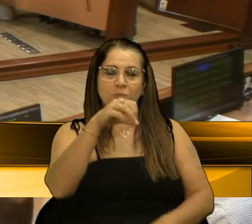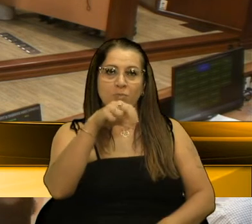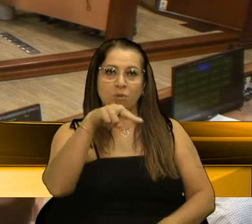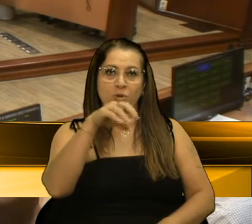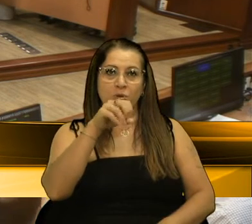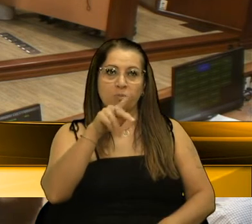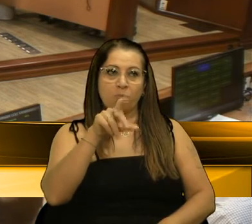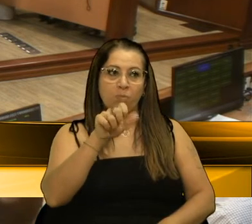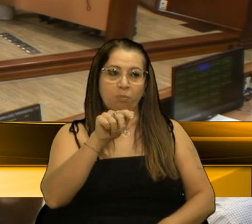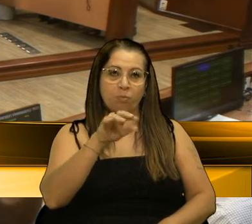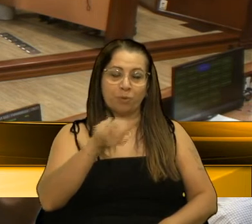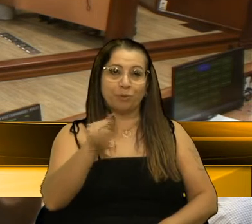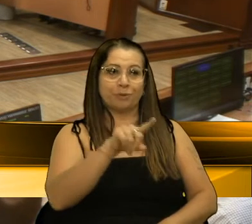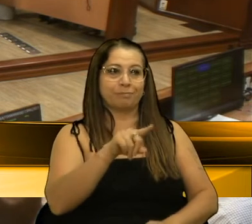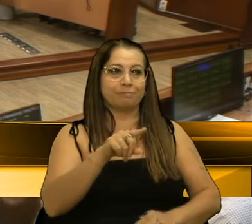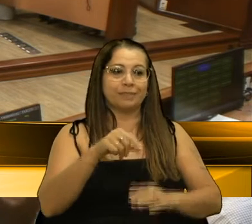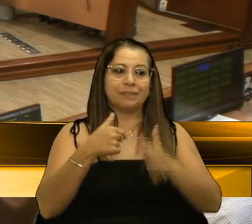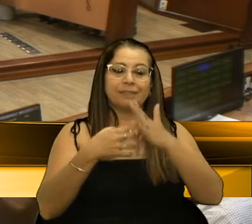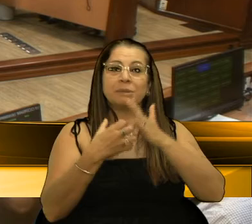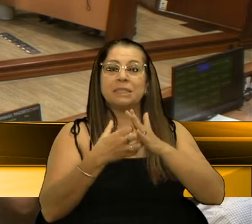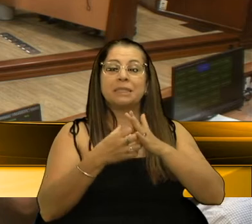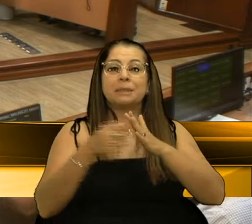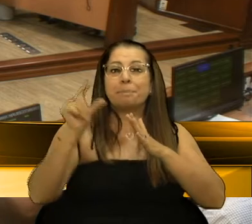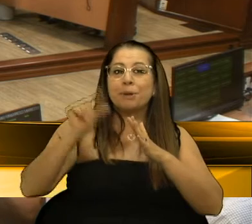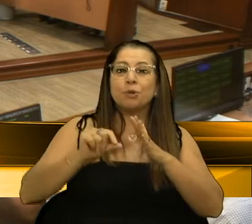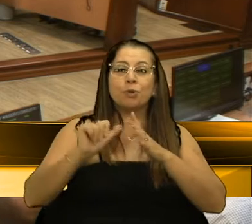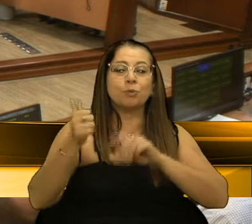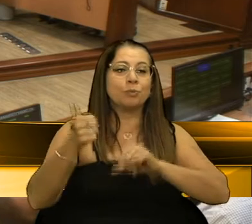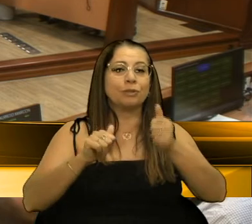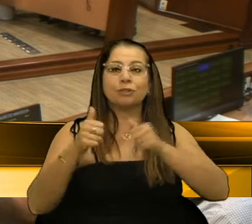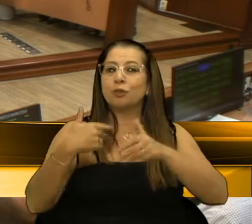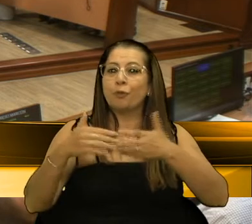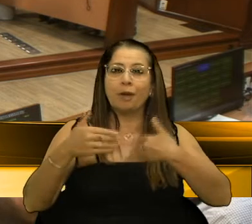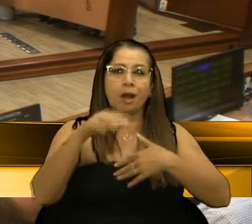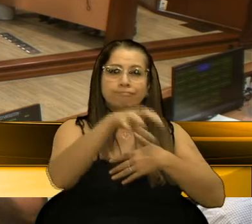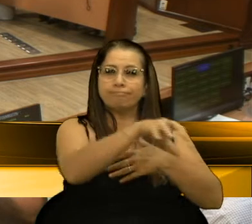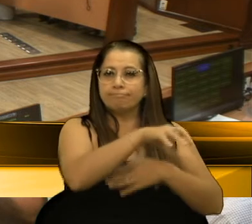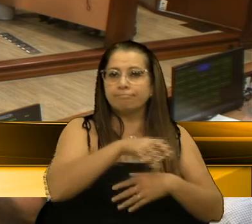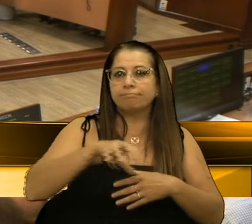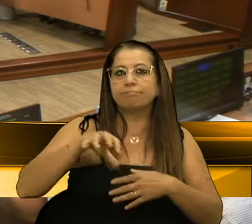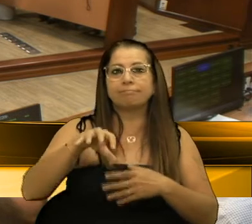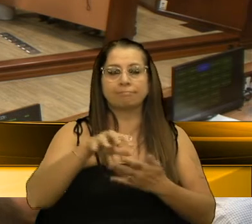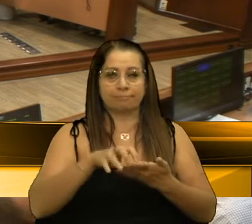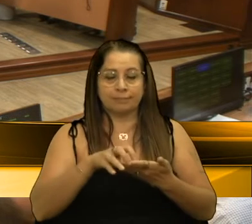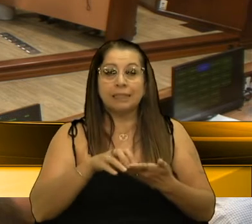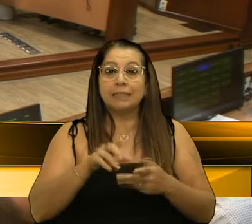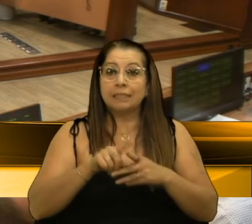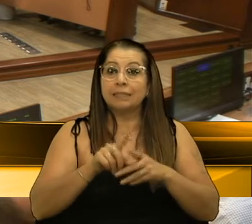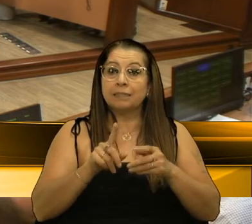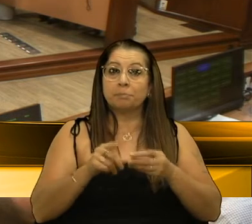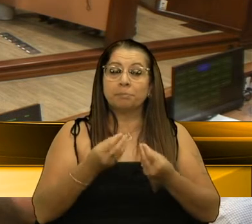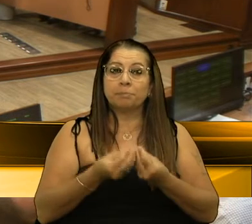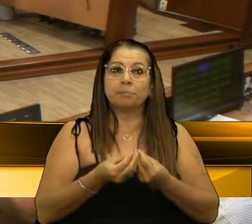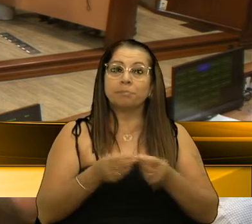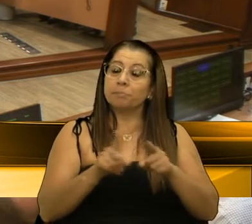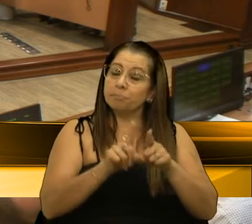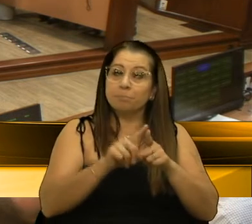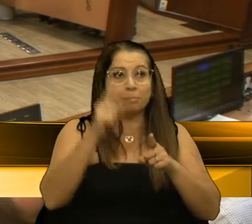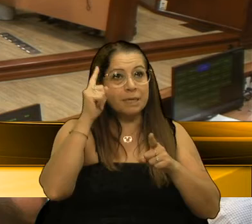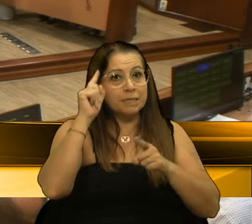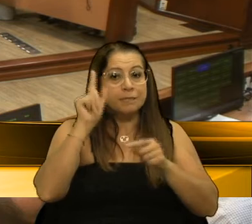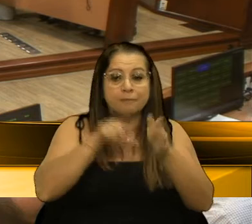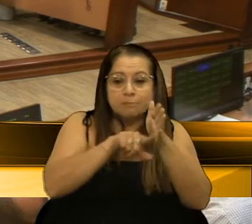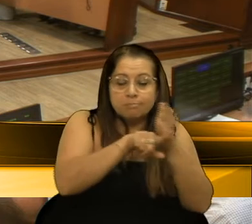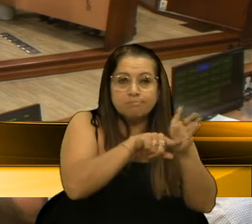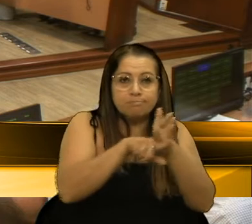serviço e prestam o serviço de menor qualidade em qualquer área que sejam prestados. Então, a gente acabou fazendo uma